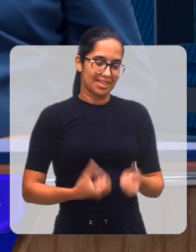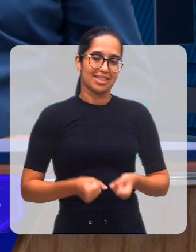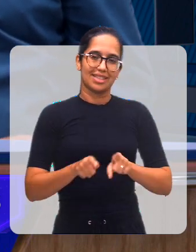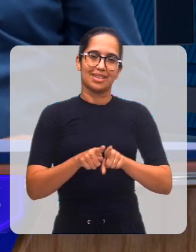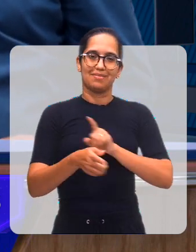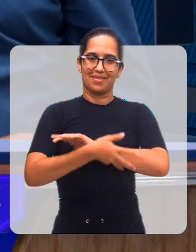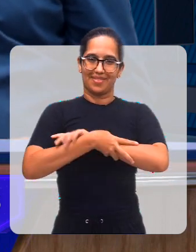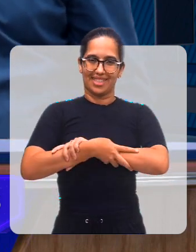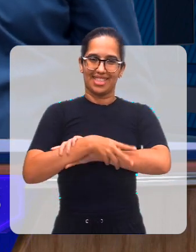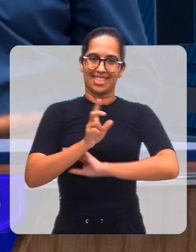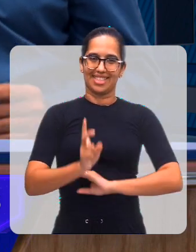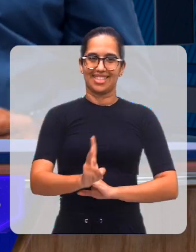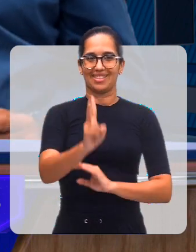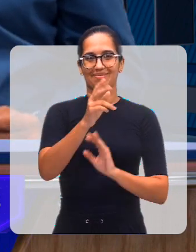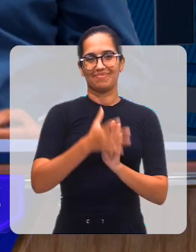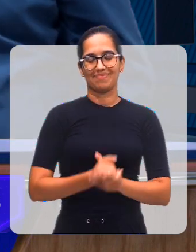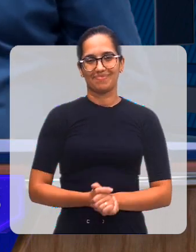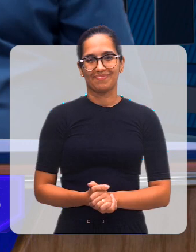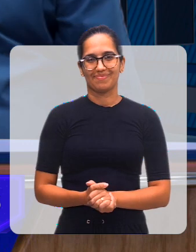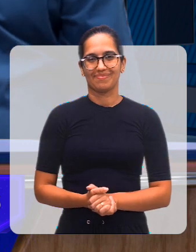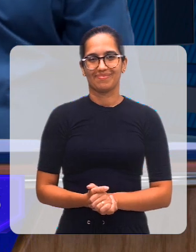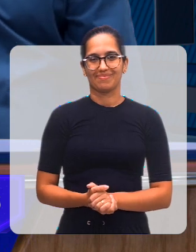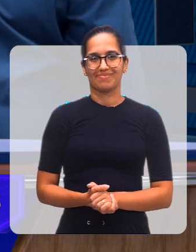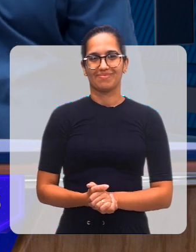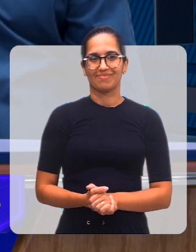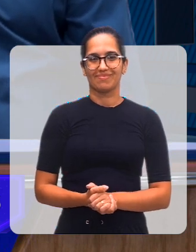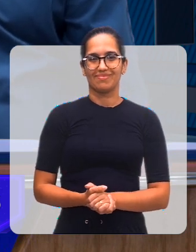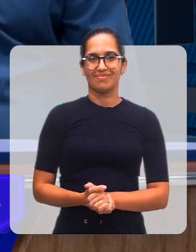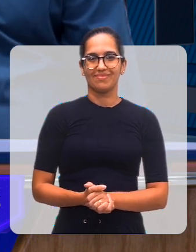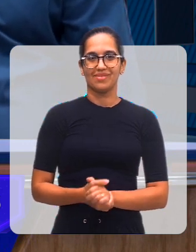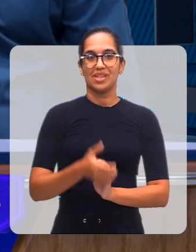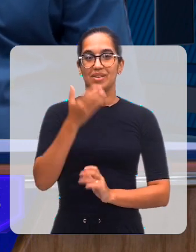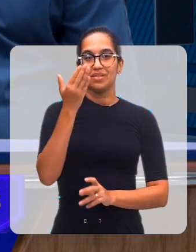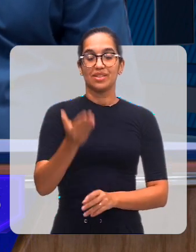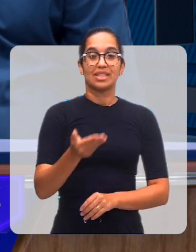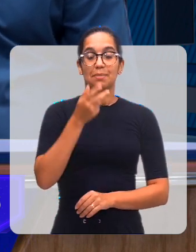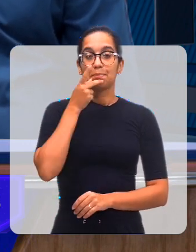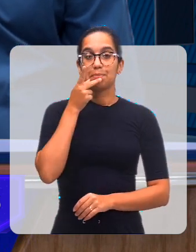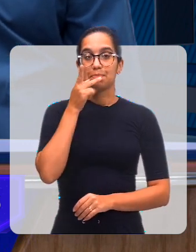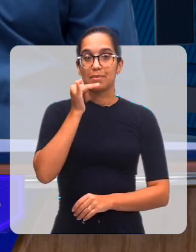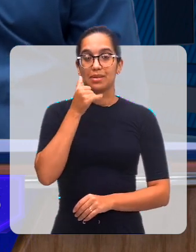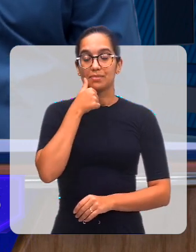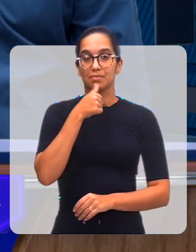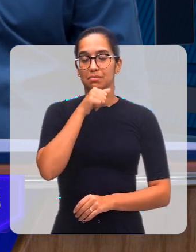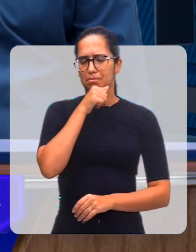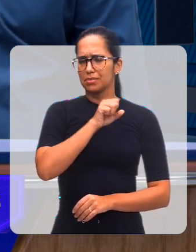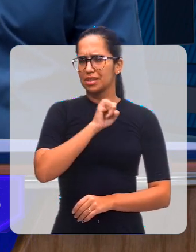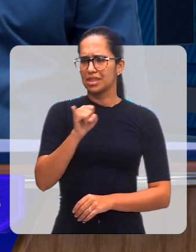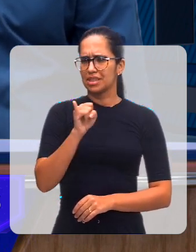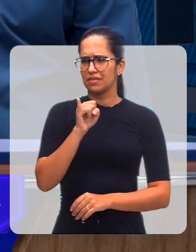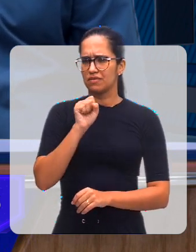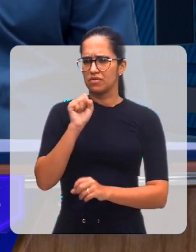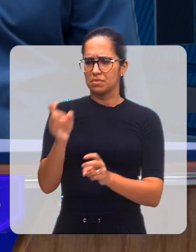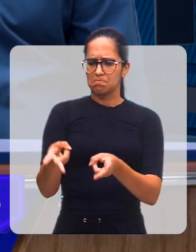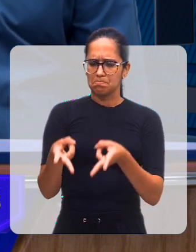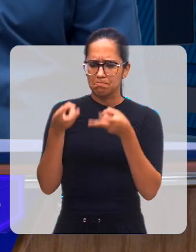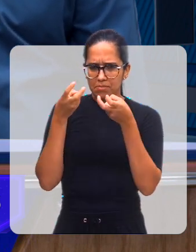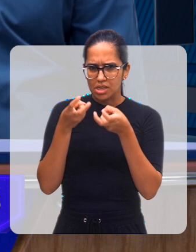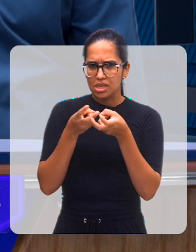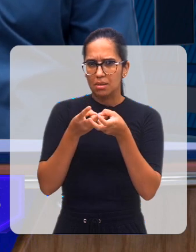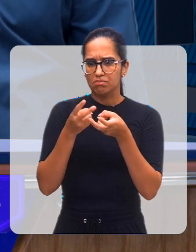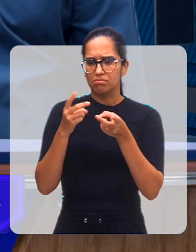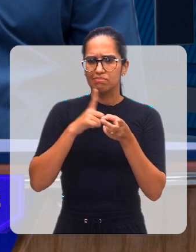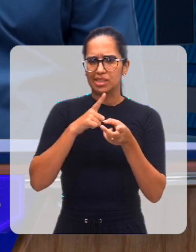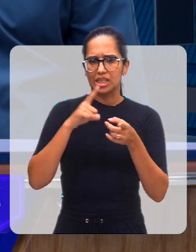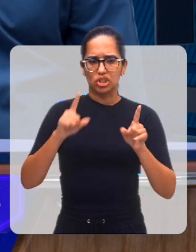parceria de sempre. Tudo bem. Bom, e para você que é pai, se você nota alguma